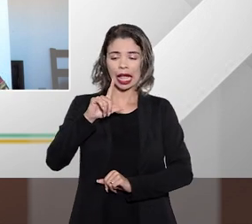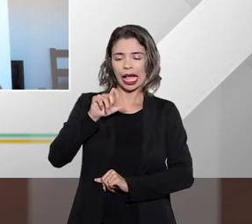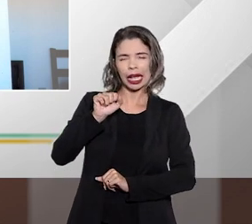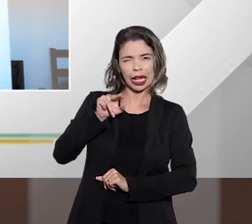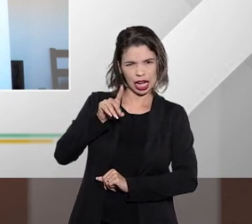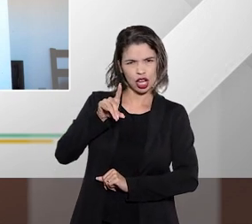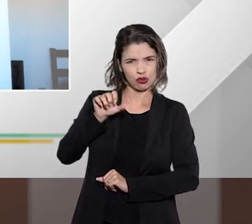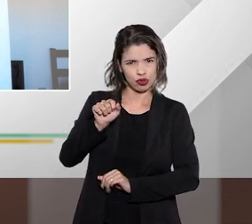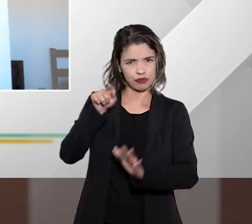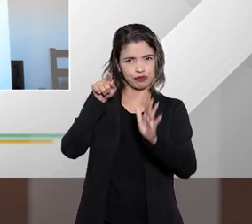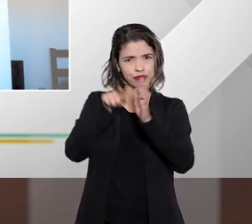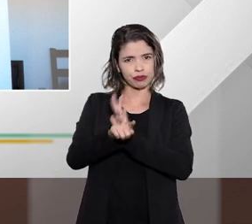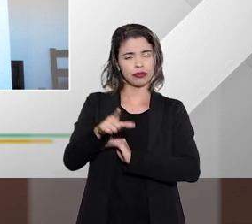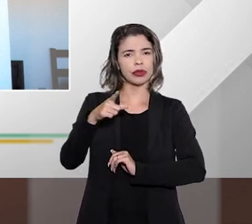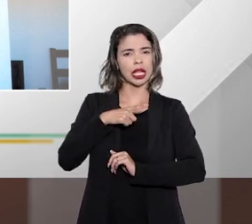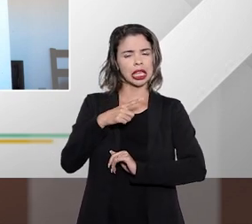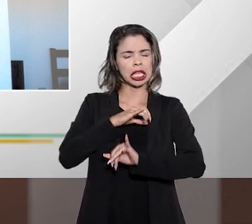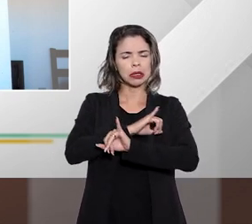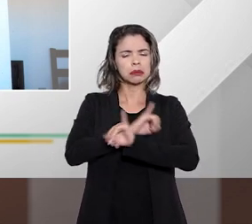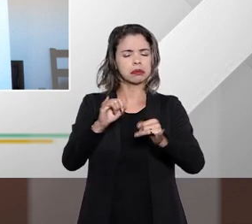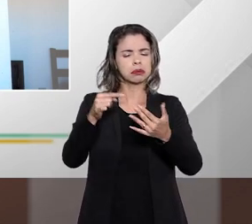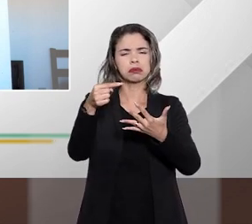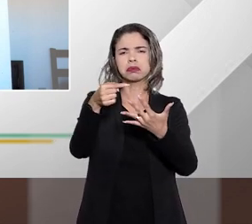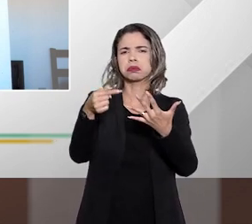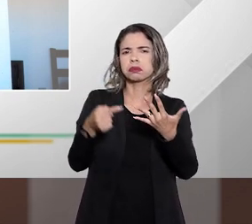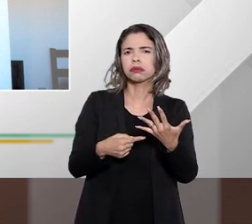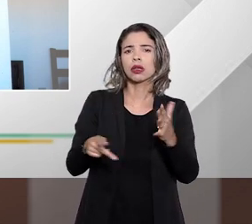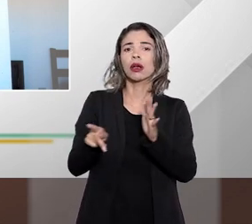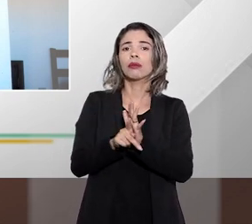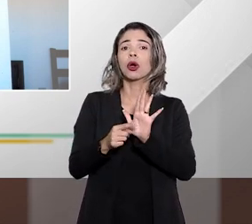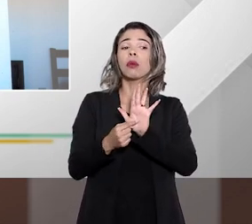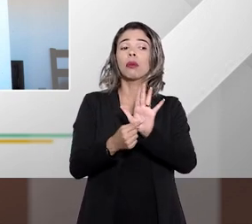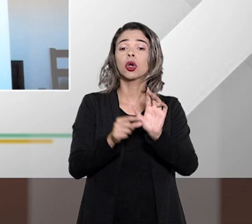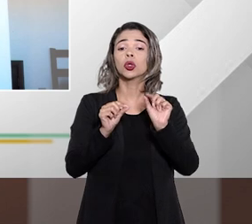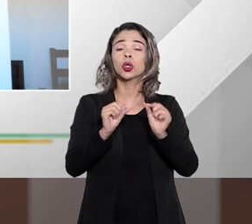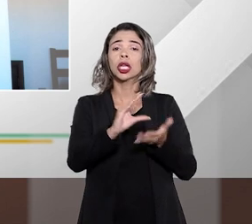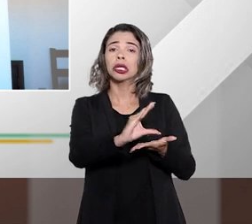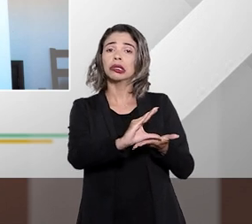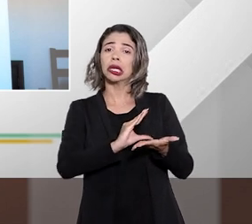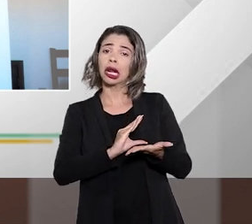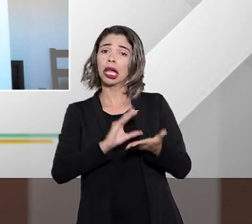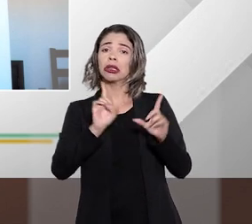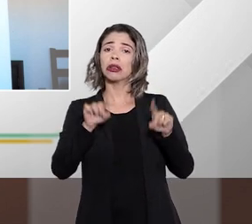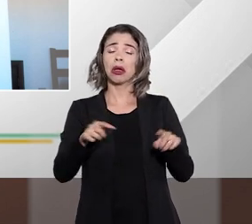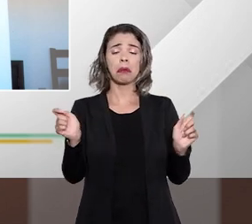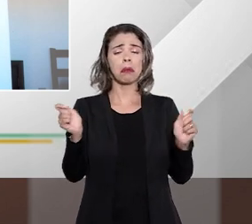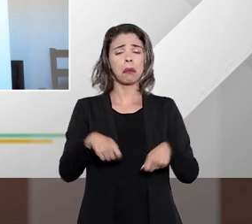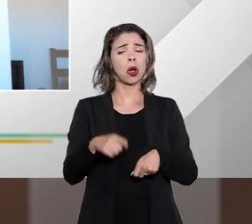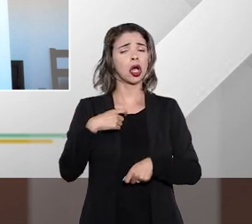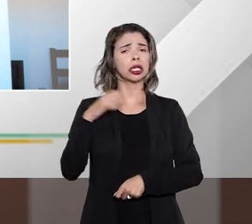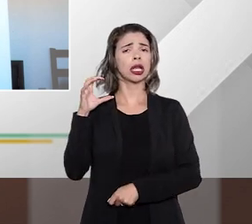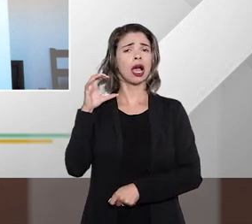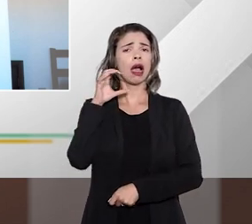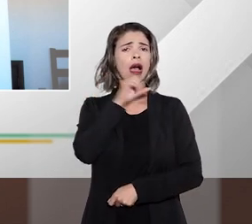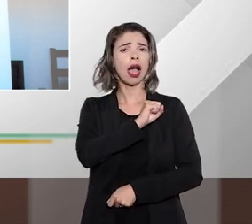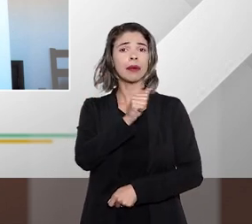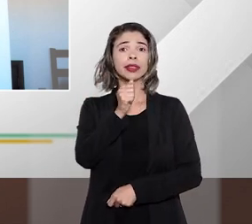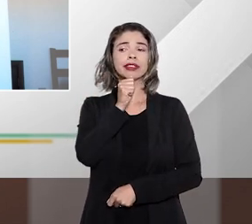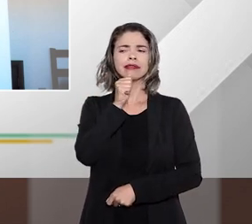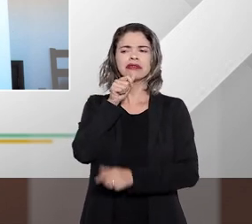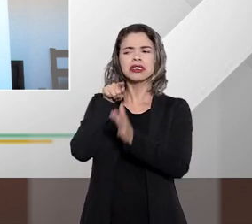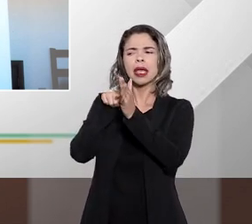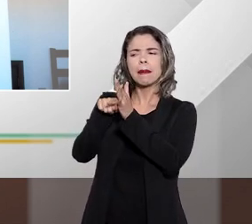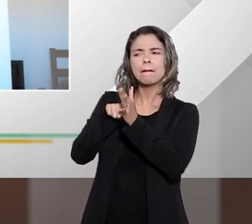anteriormente que há vários anúncios publicitários com a indicação de que a operação de crédito poderá ser concluída sem a